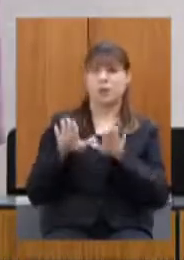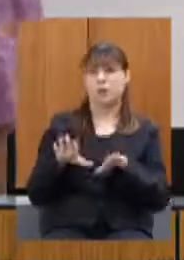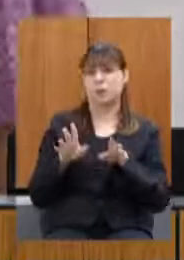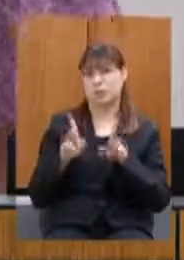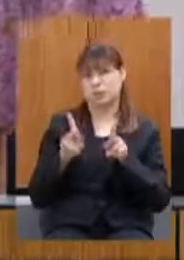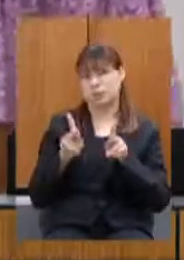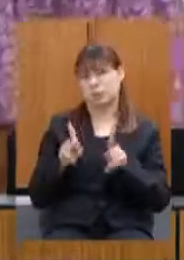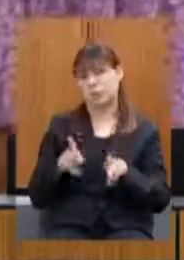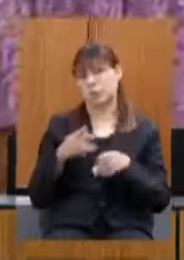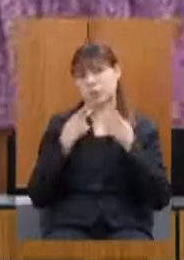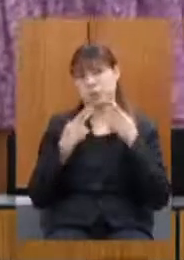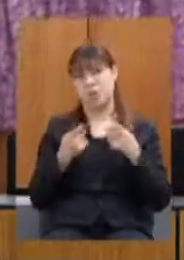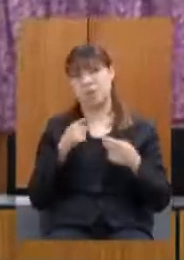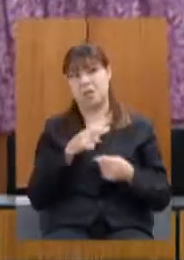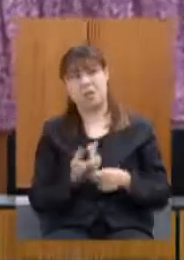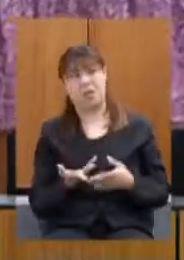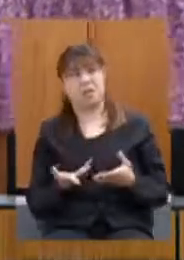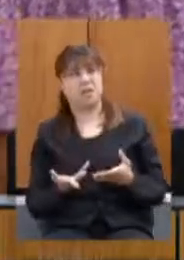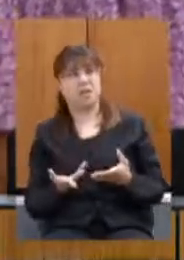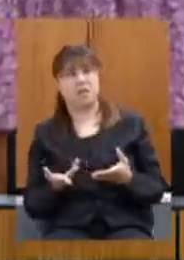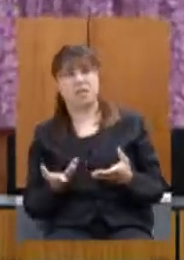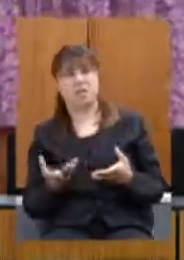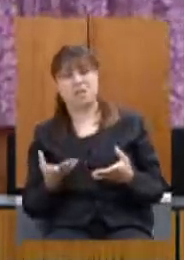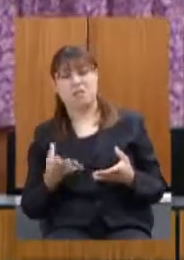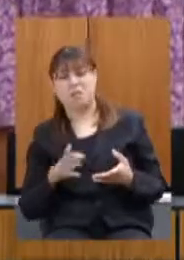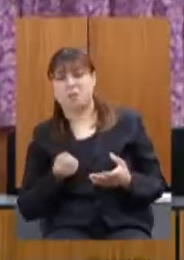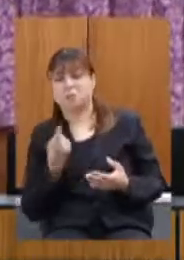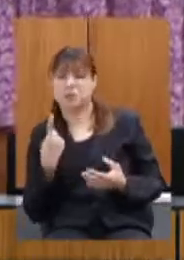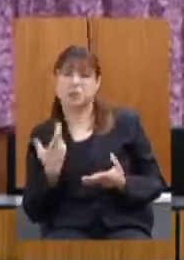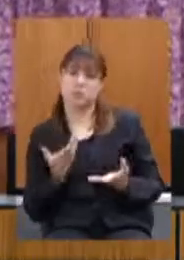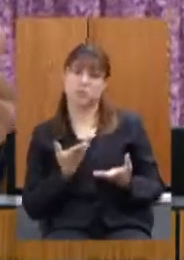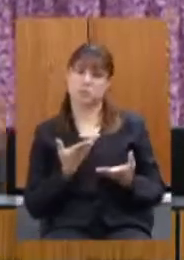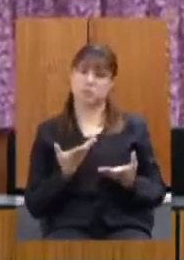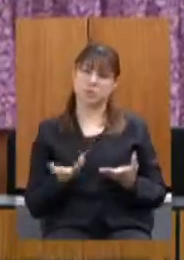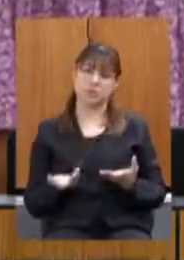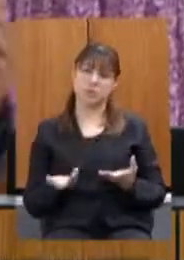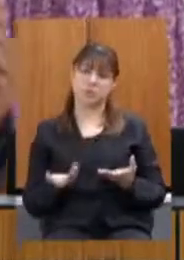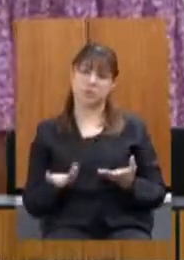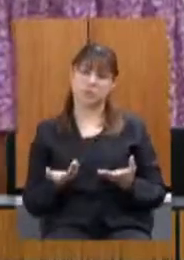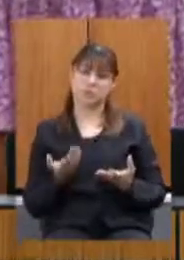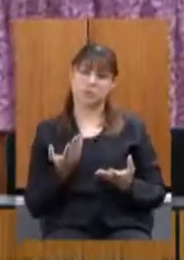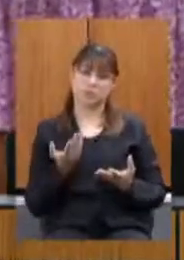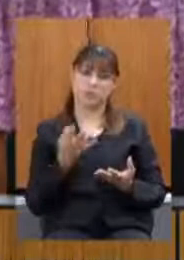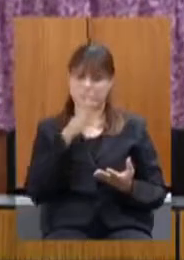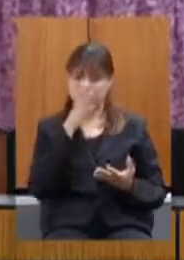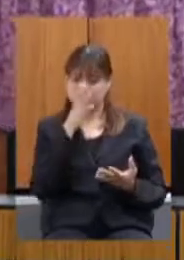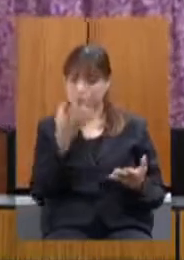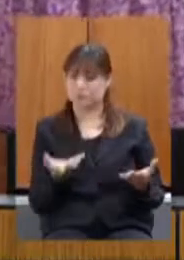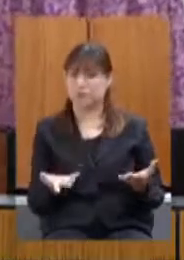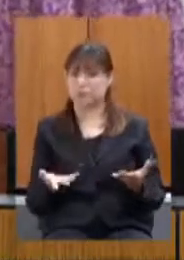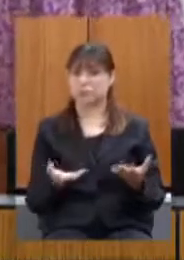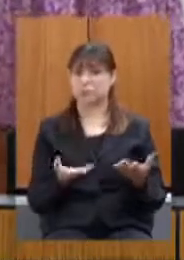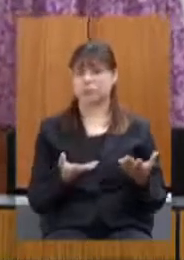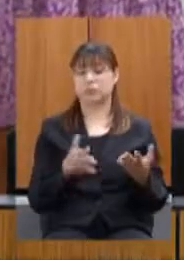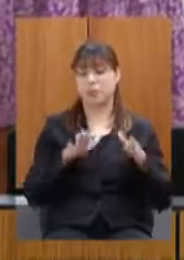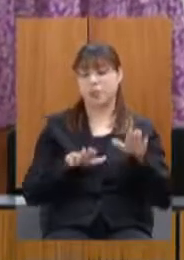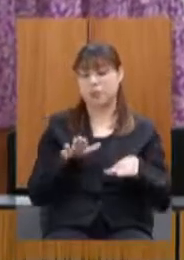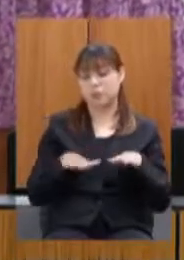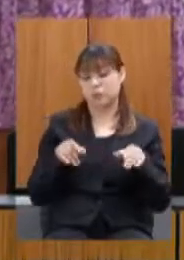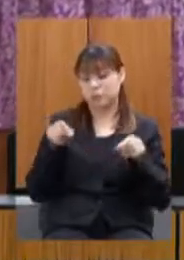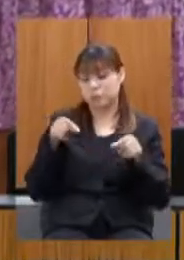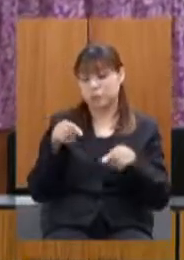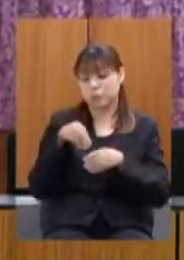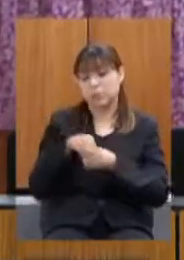radicalismo que é radicalismo e às vezes aqui é o local onde eles acham